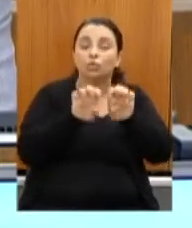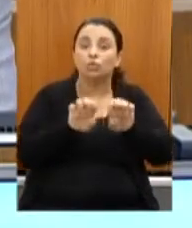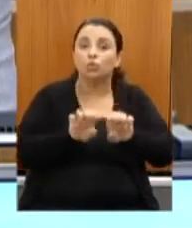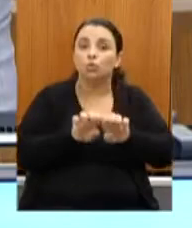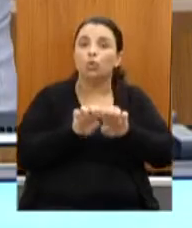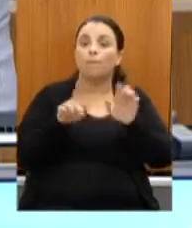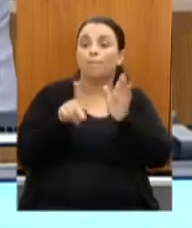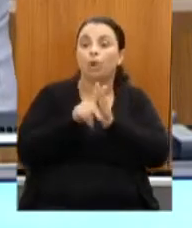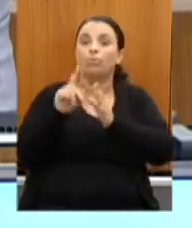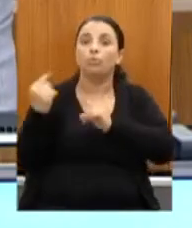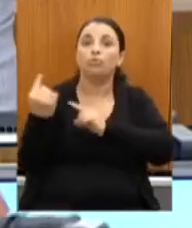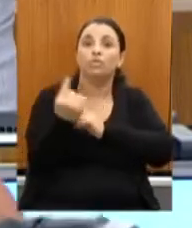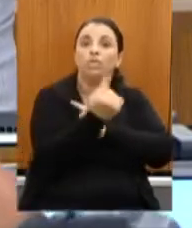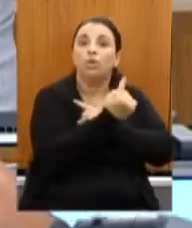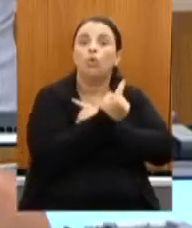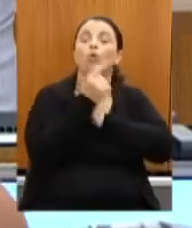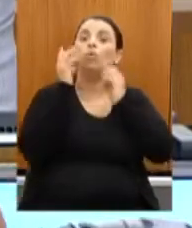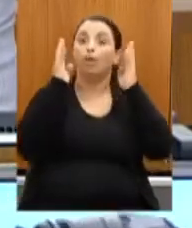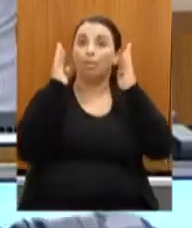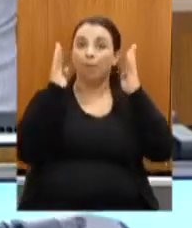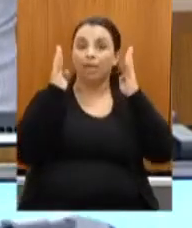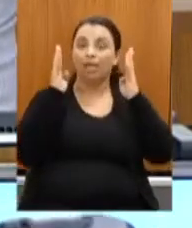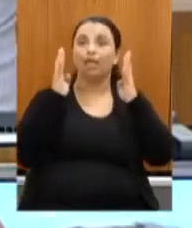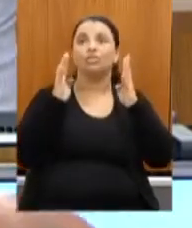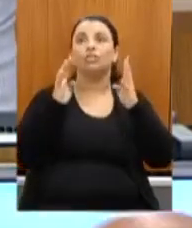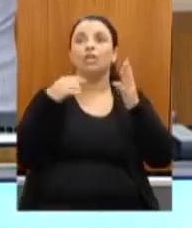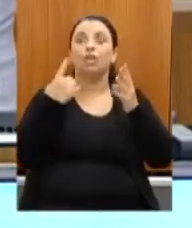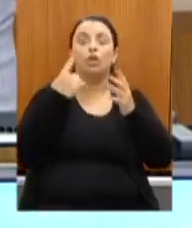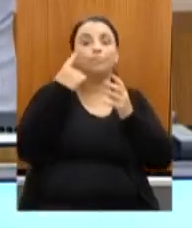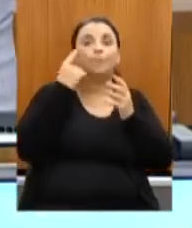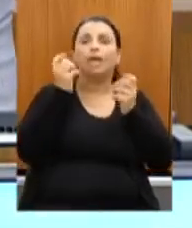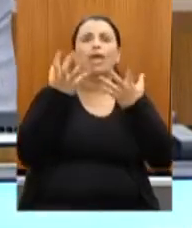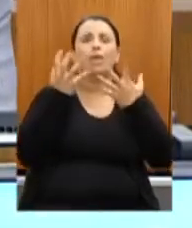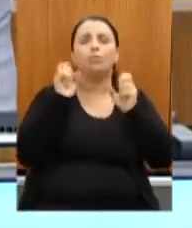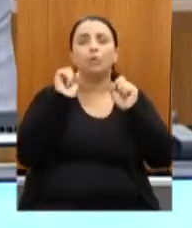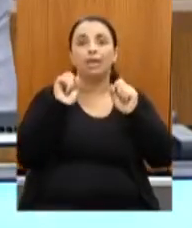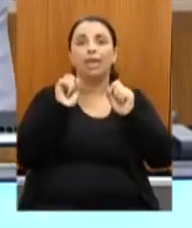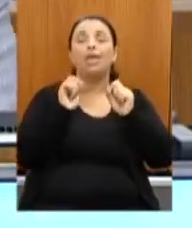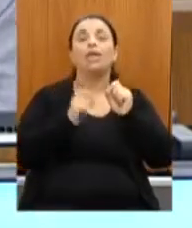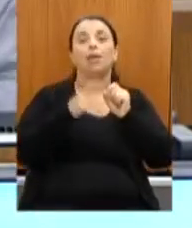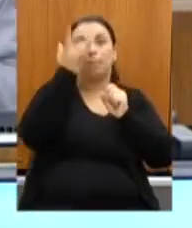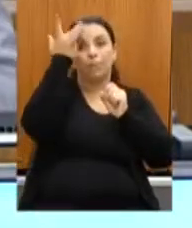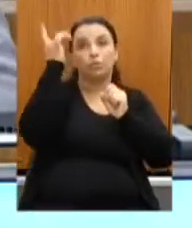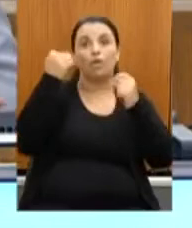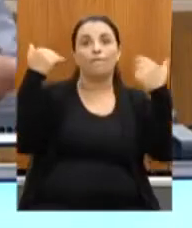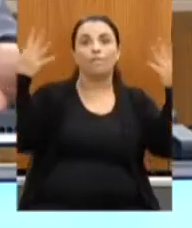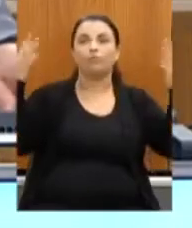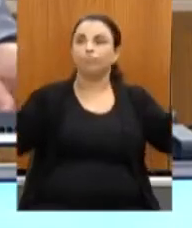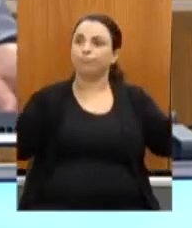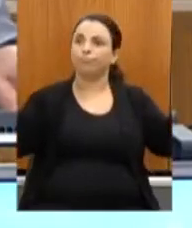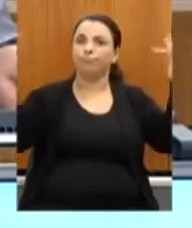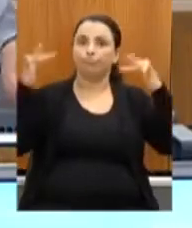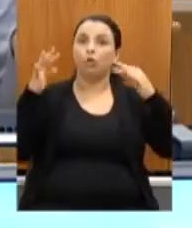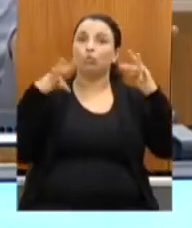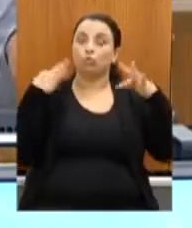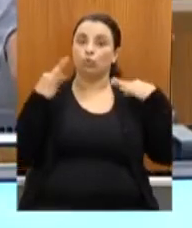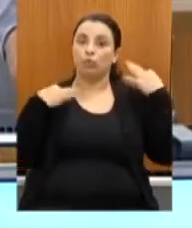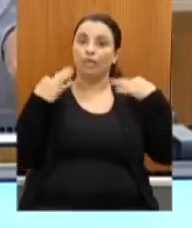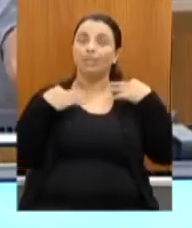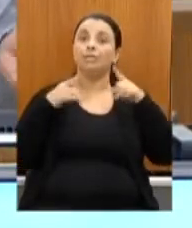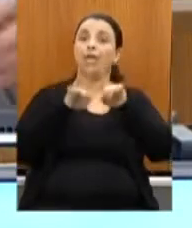ideia é que possamos receber turistas em Belo Horizonte e encaminhar para o interior.